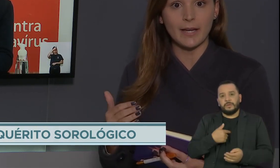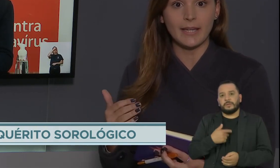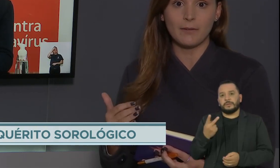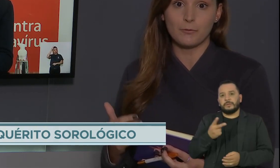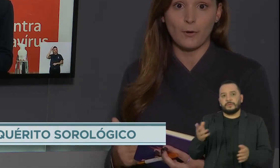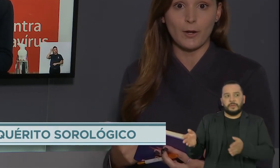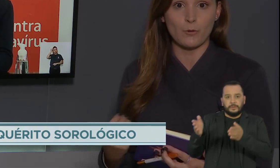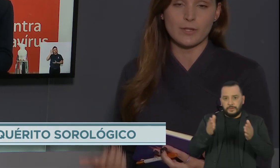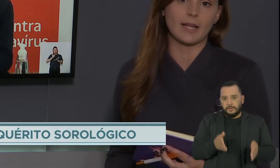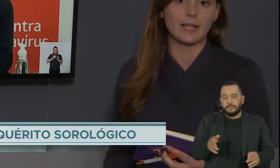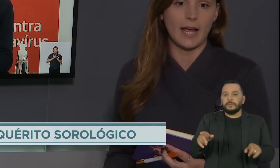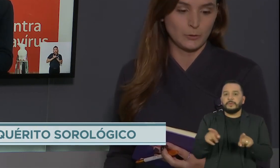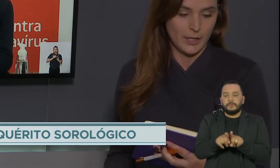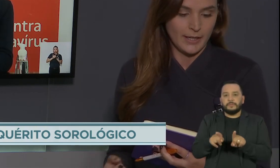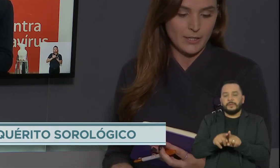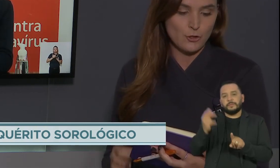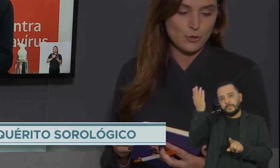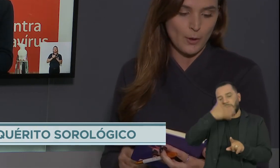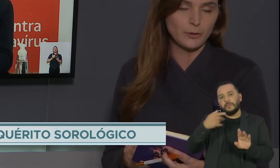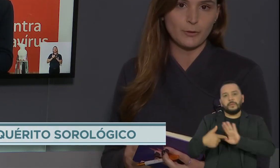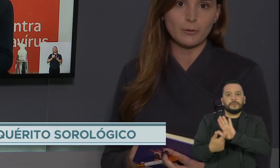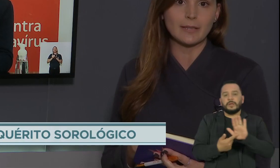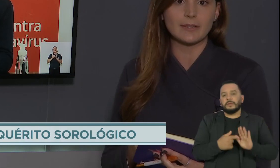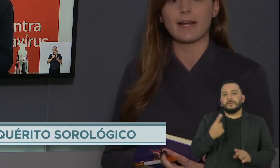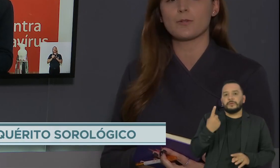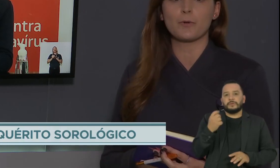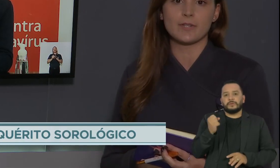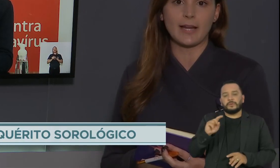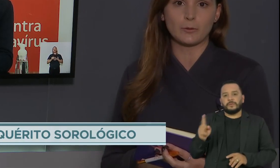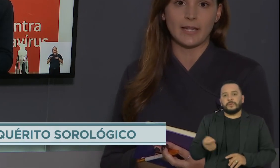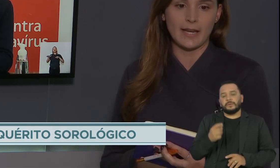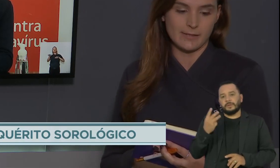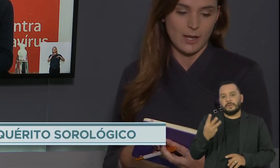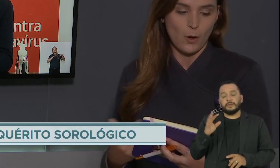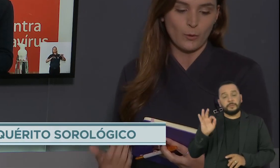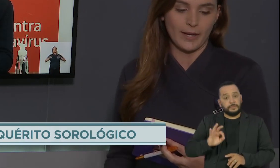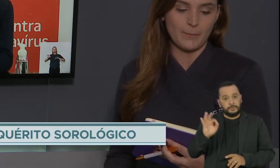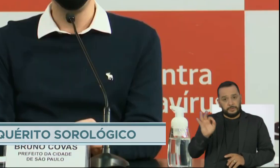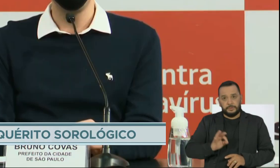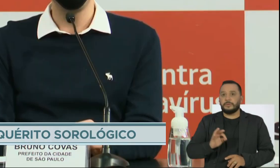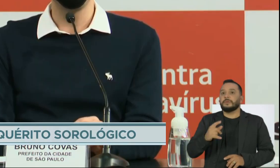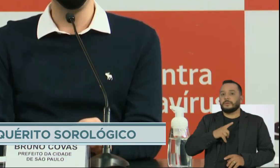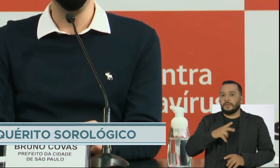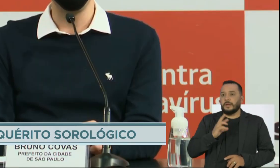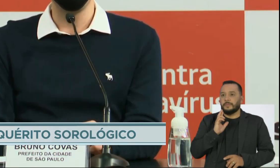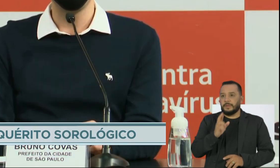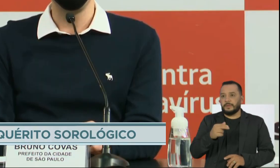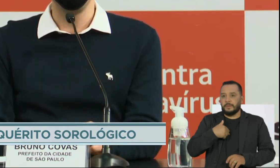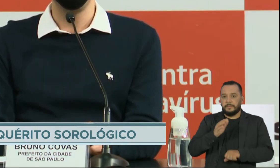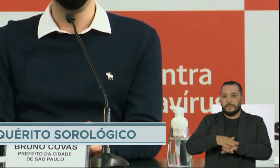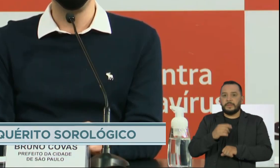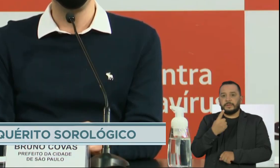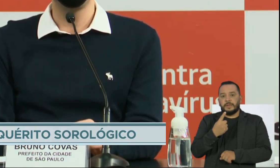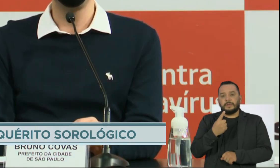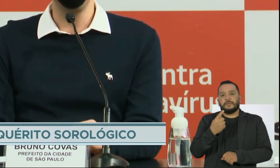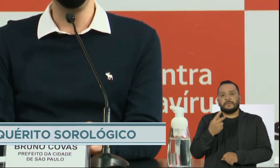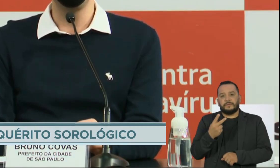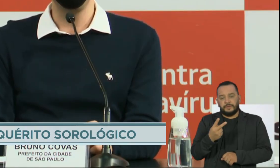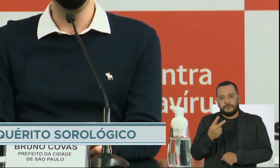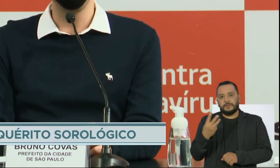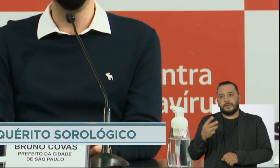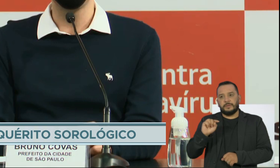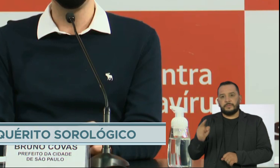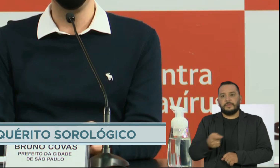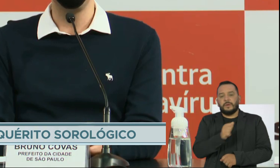etapa. E foi constatado que 18,3% deles, o que representa mais de 123 mil